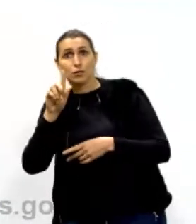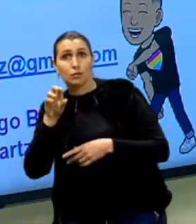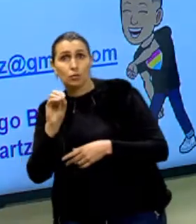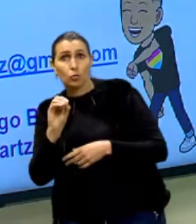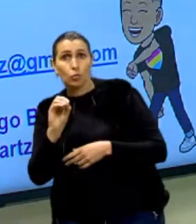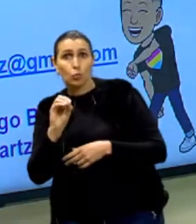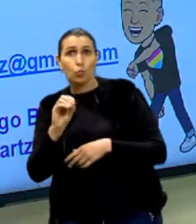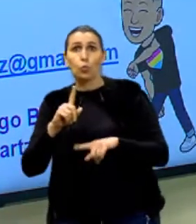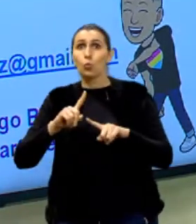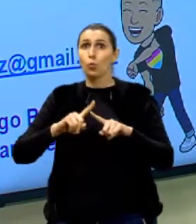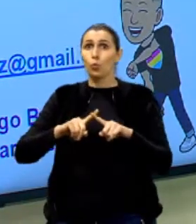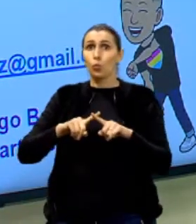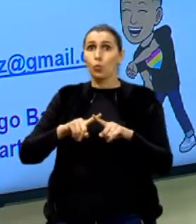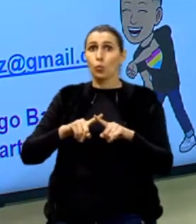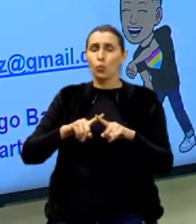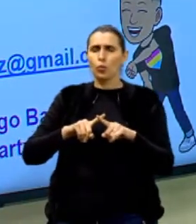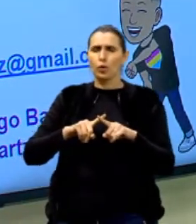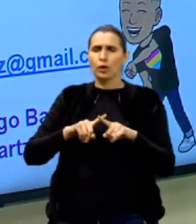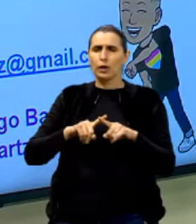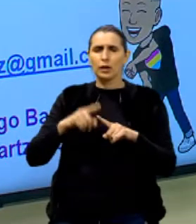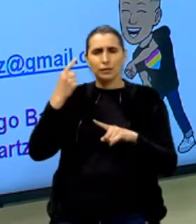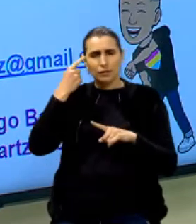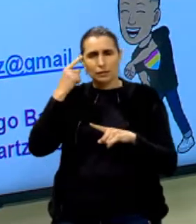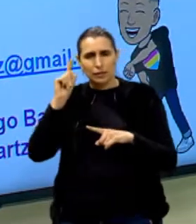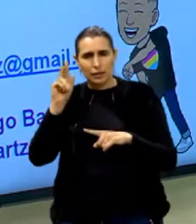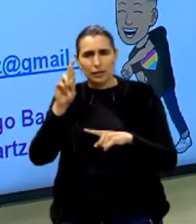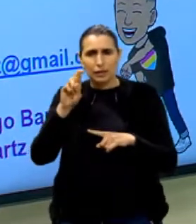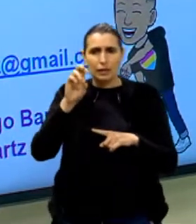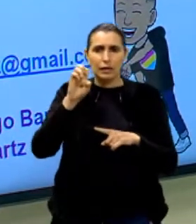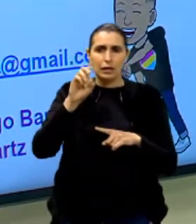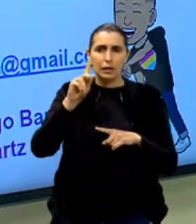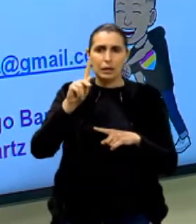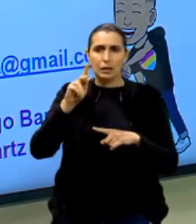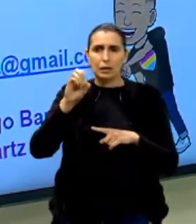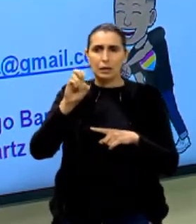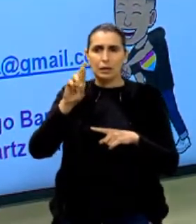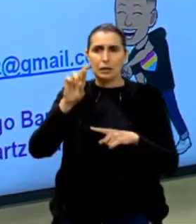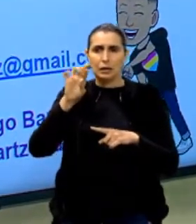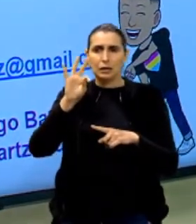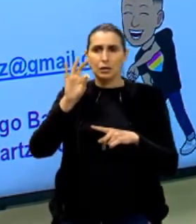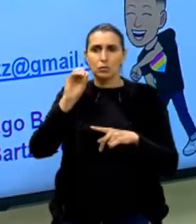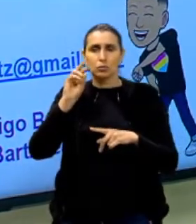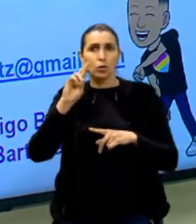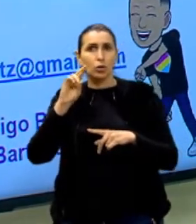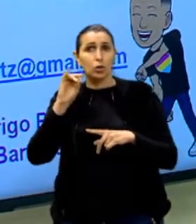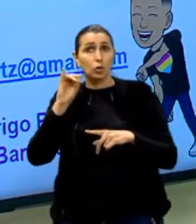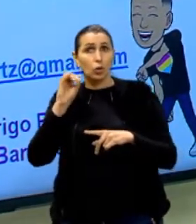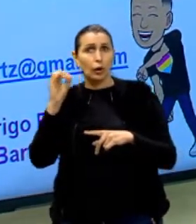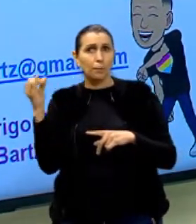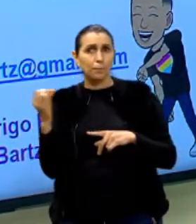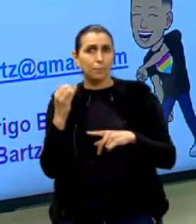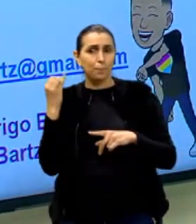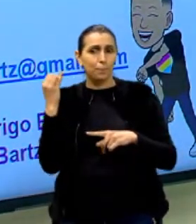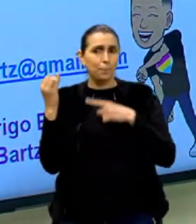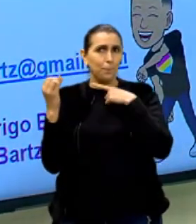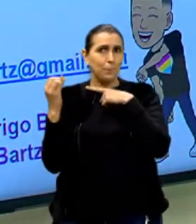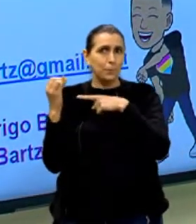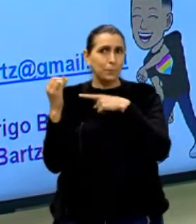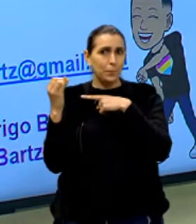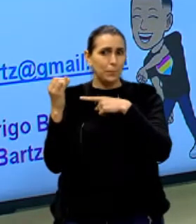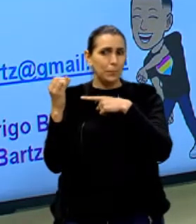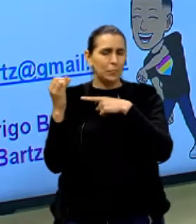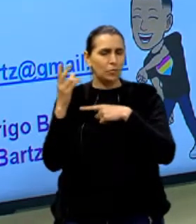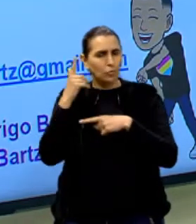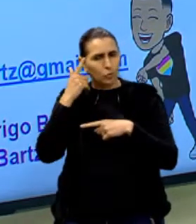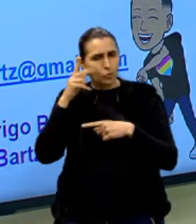Por que esse repertório se tornou tão importante, gente? Porque ele é o grande xodó da galera. Repertório, se